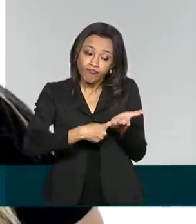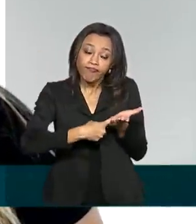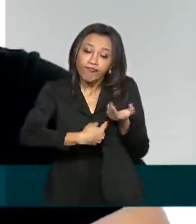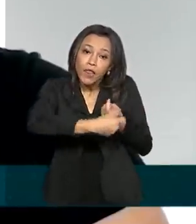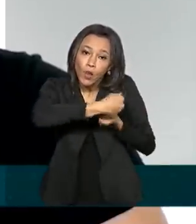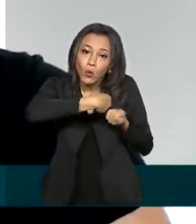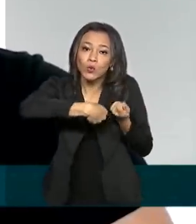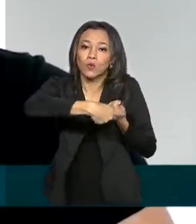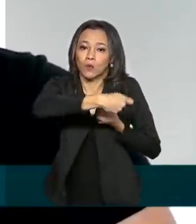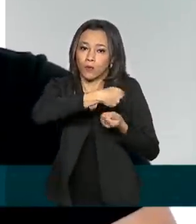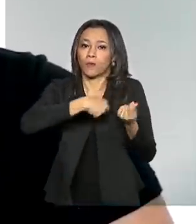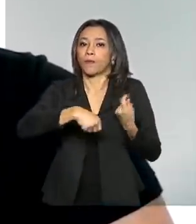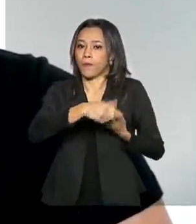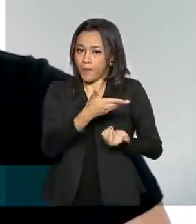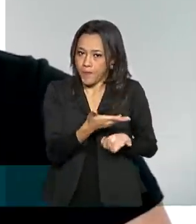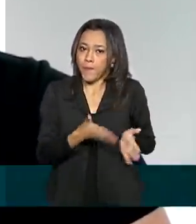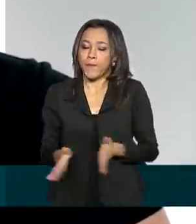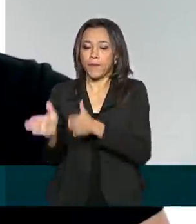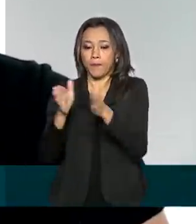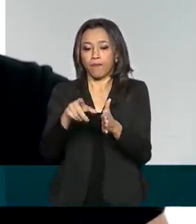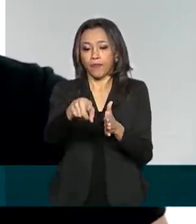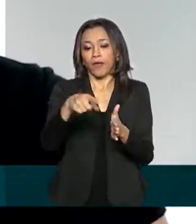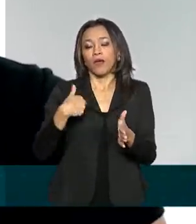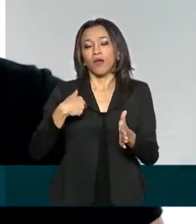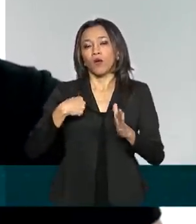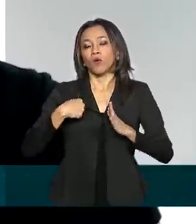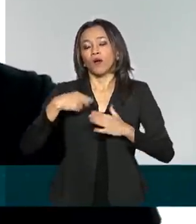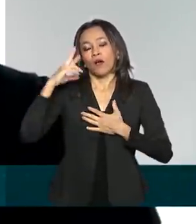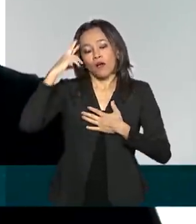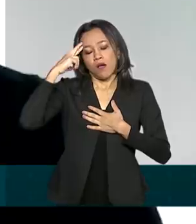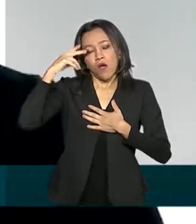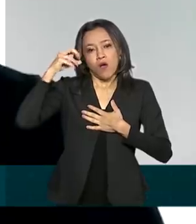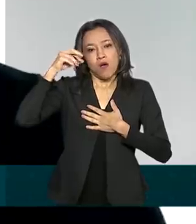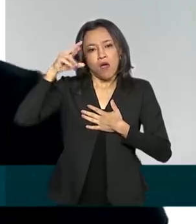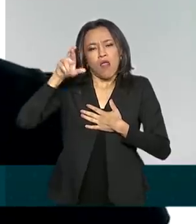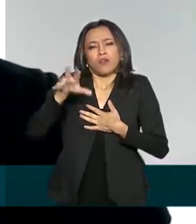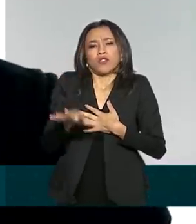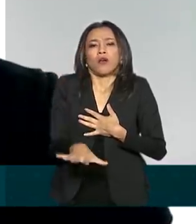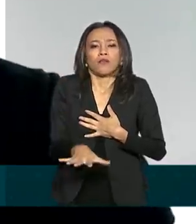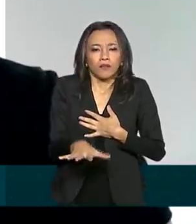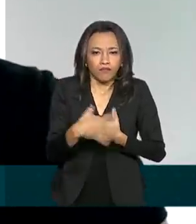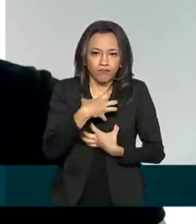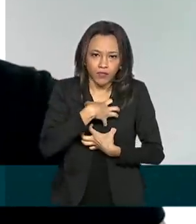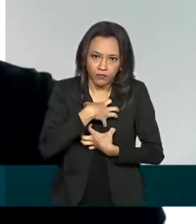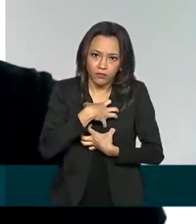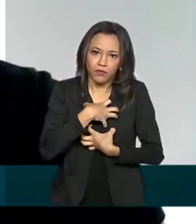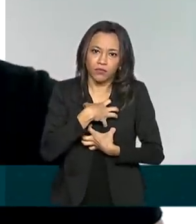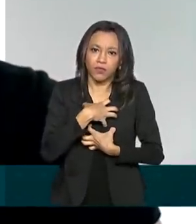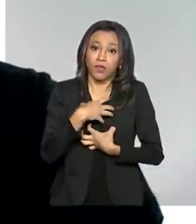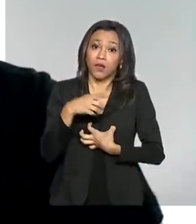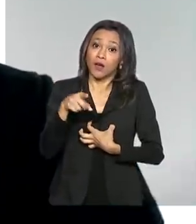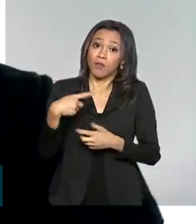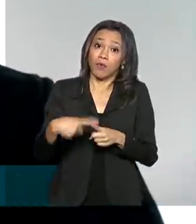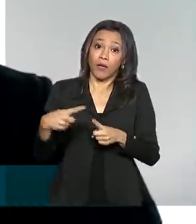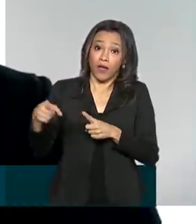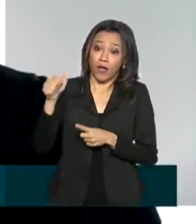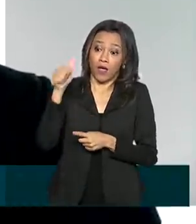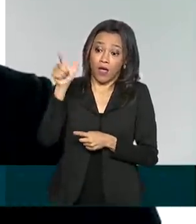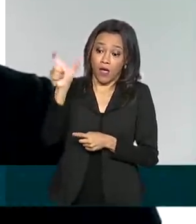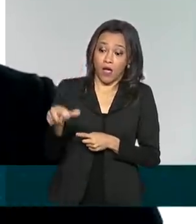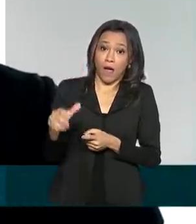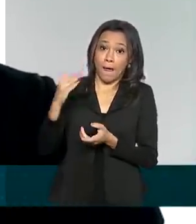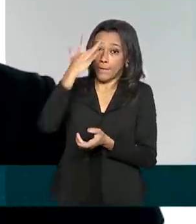empregador. Sem sombra de dúvida, eu fico mais relaxada em saber que, em momento algum, ela me dispensou.